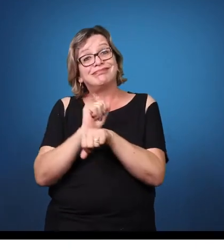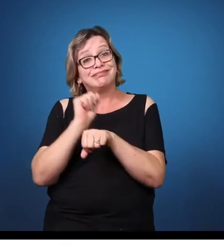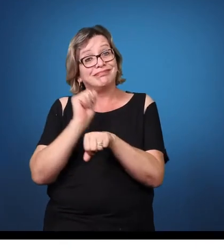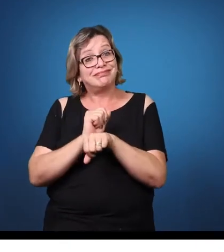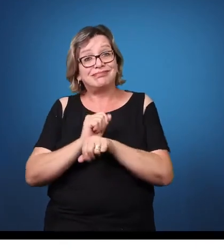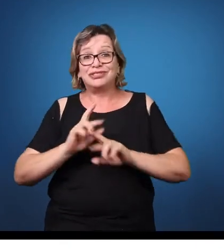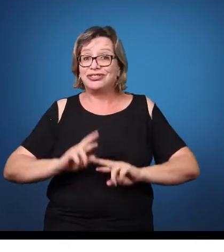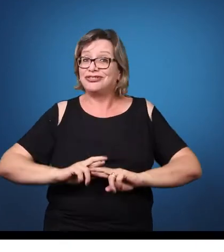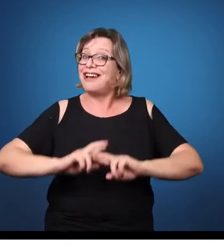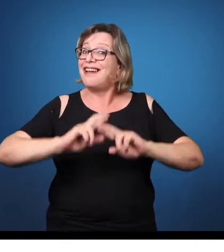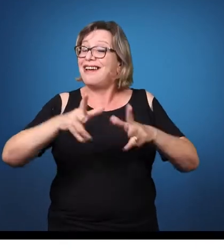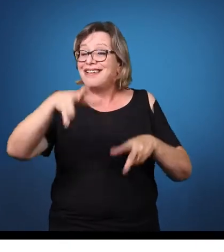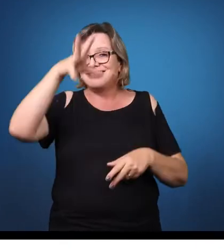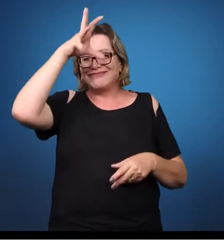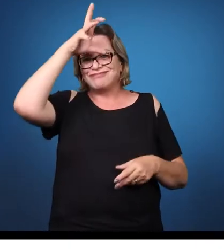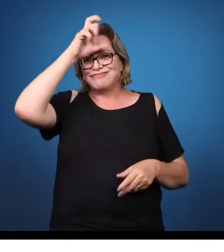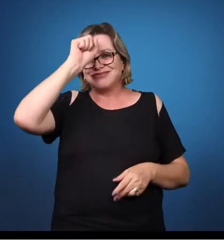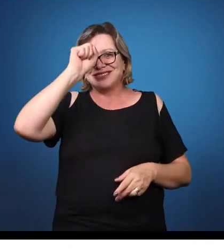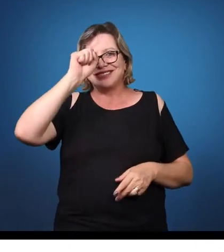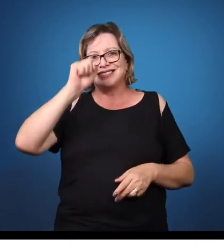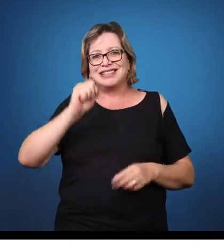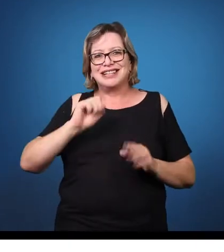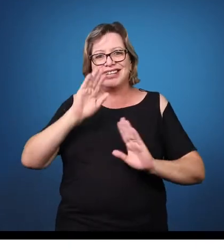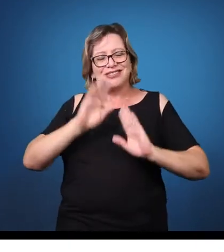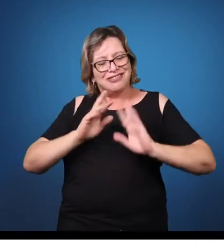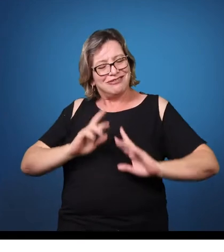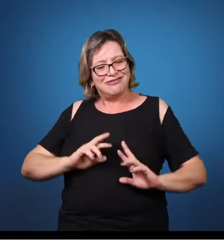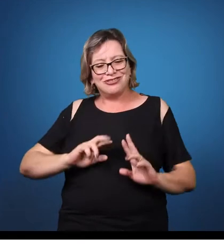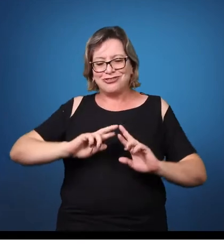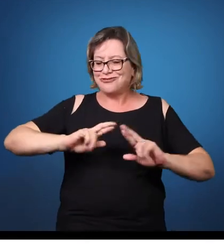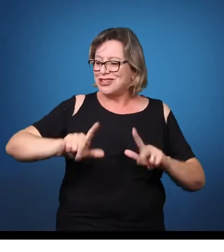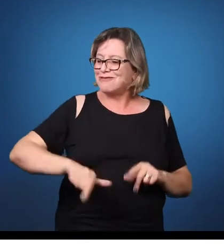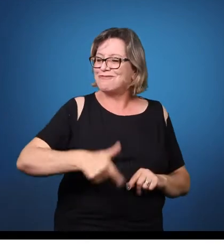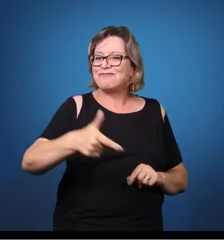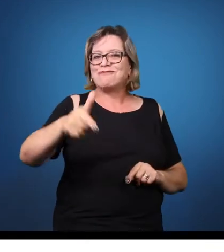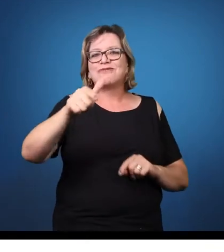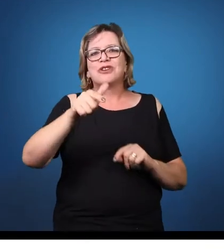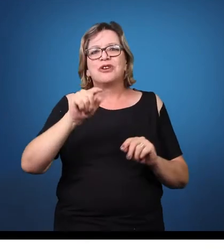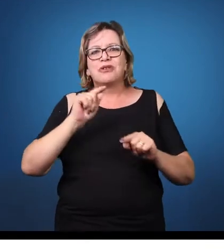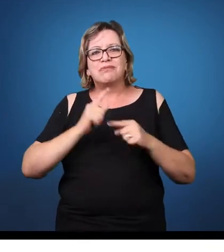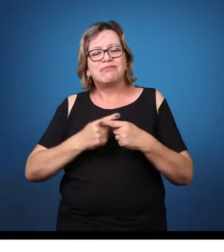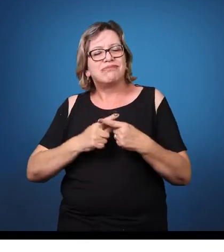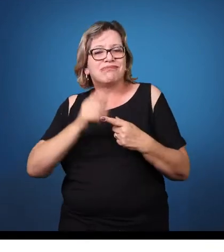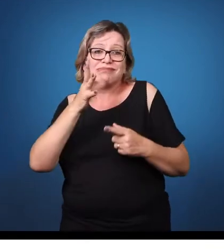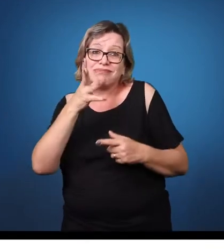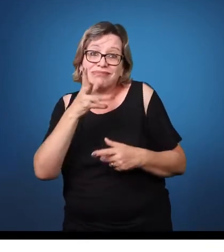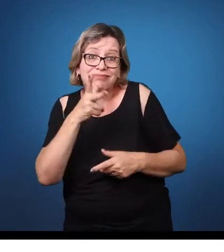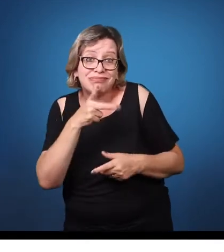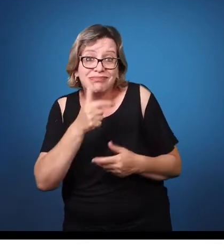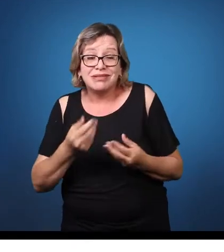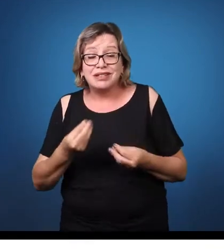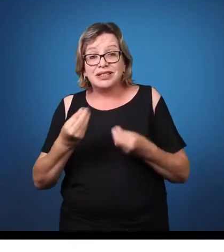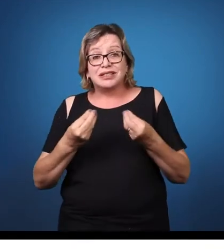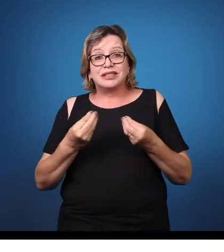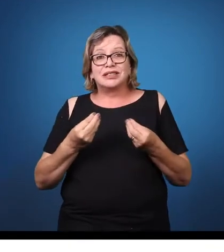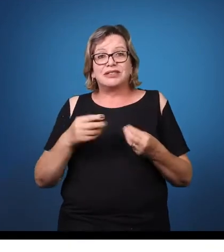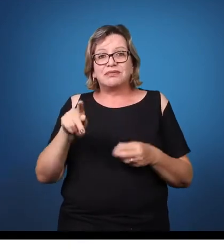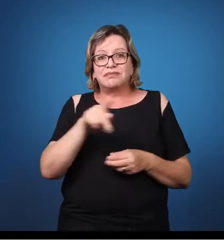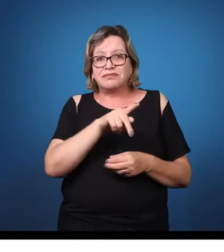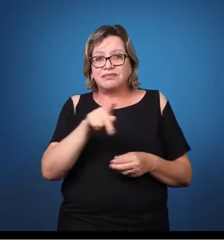diferentes frentes. E exige desse aluno uma capacidade de memorização, de atenção, de